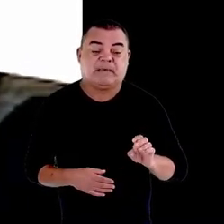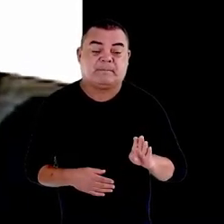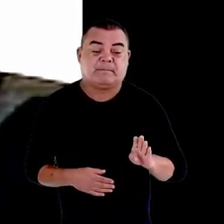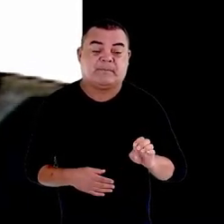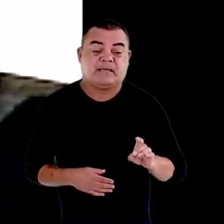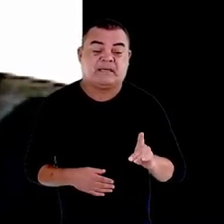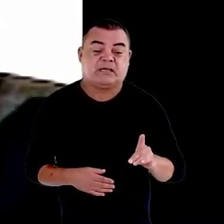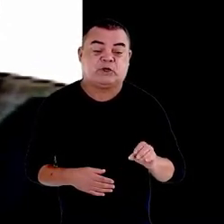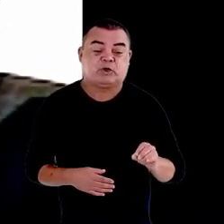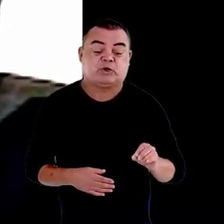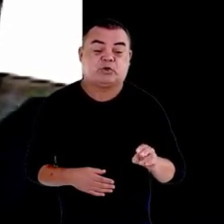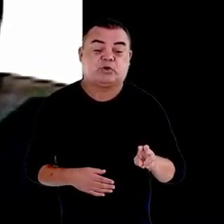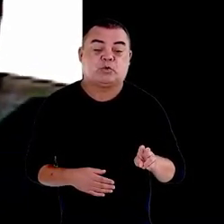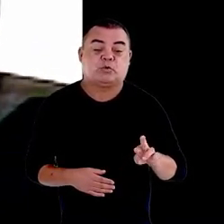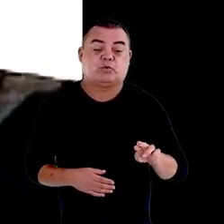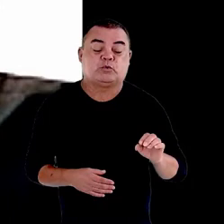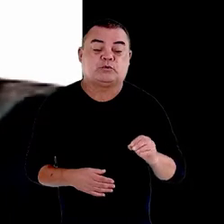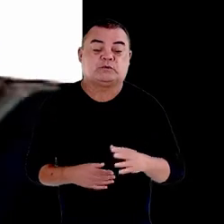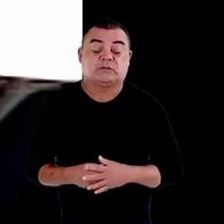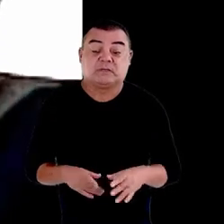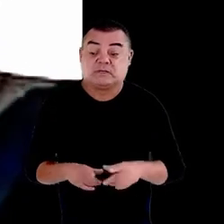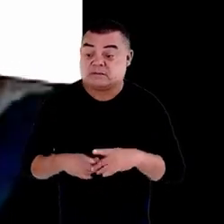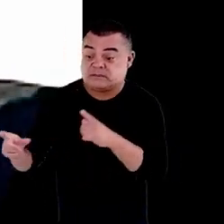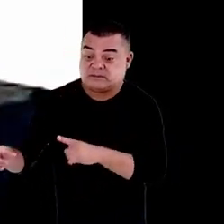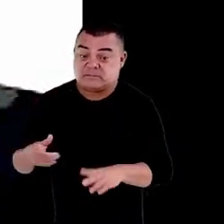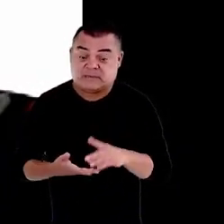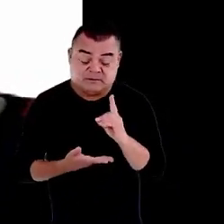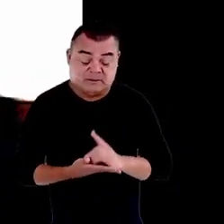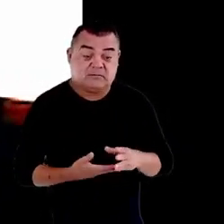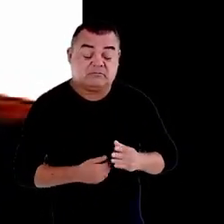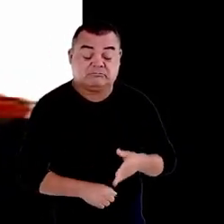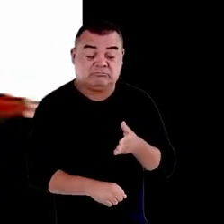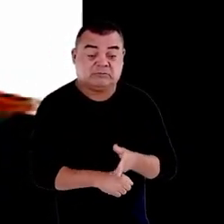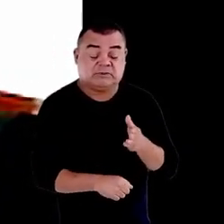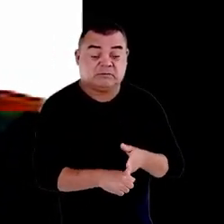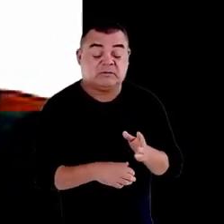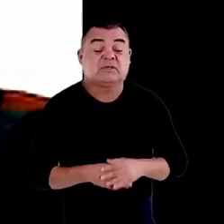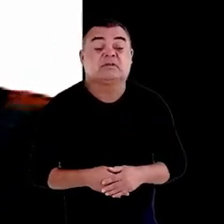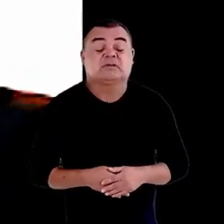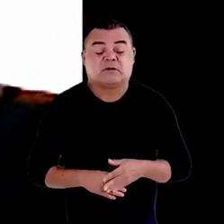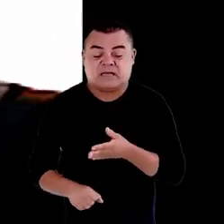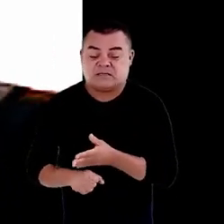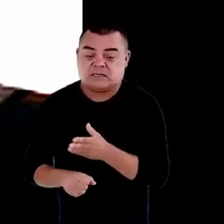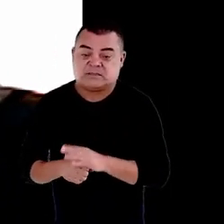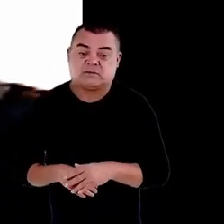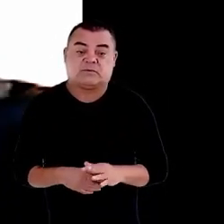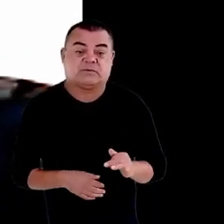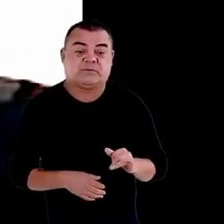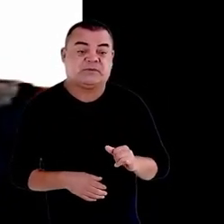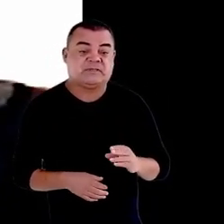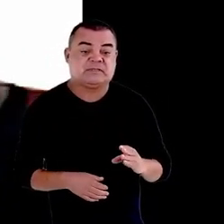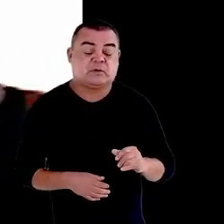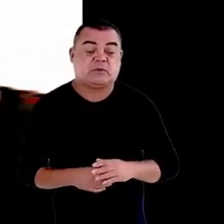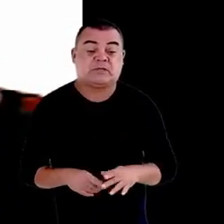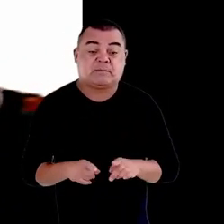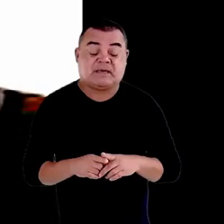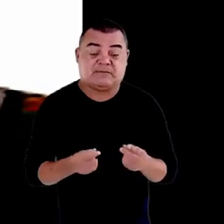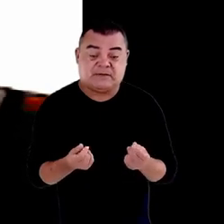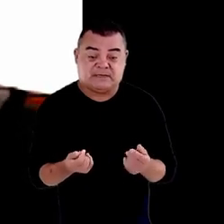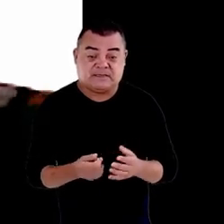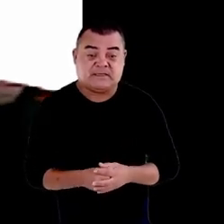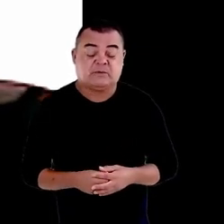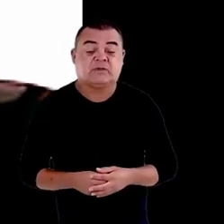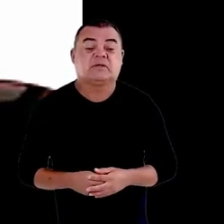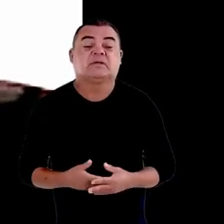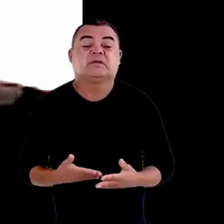assegurando que sejam espaços dignos facilitando o acesso físico e financeiro garantir que a alimentação seja servida todos